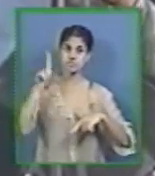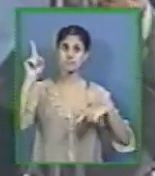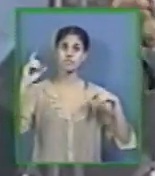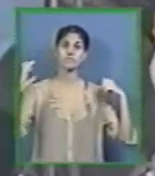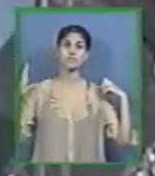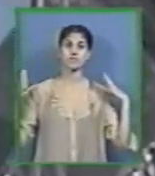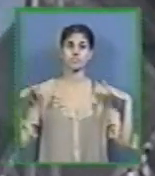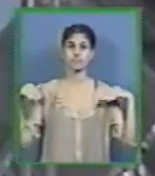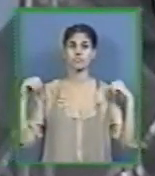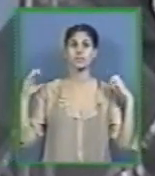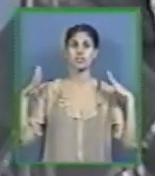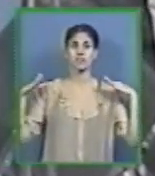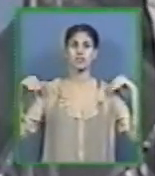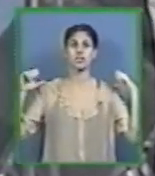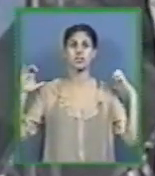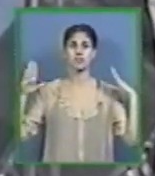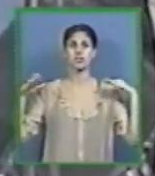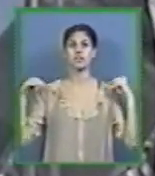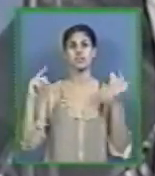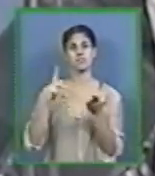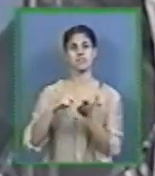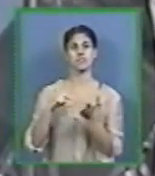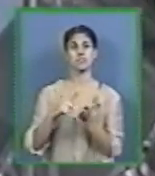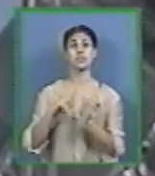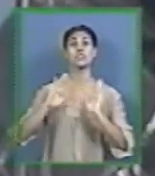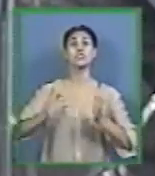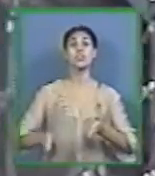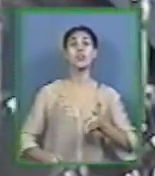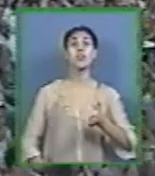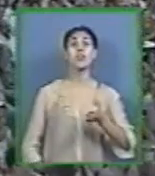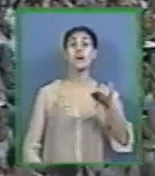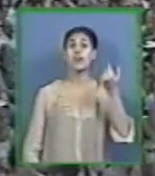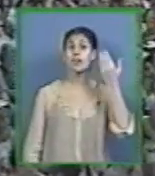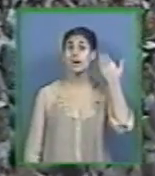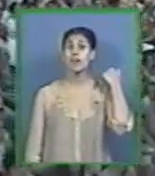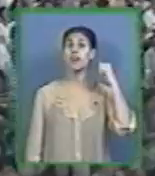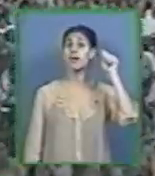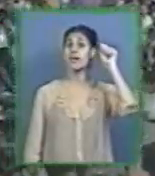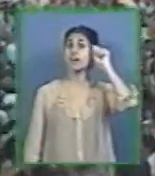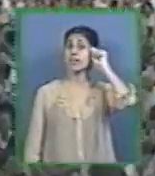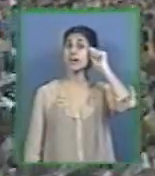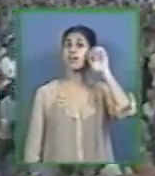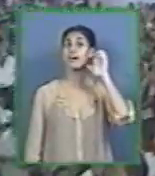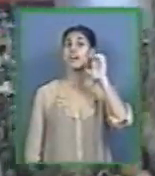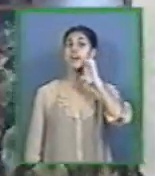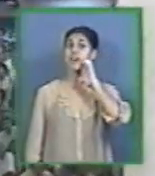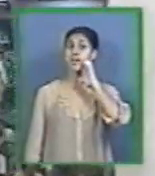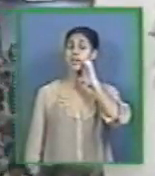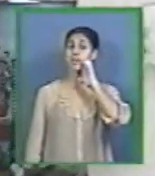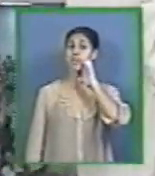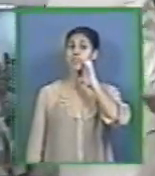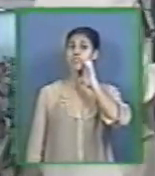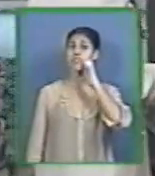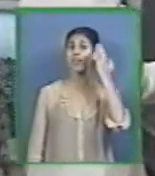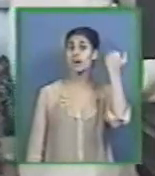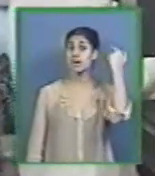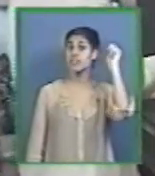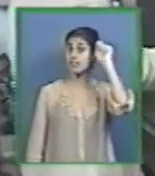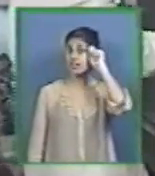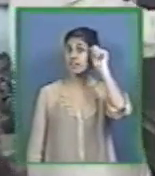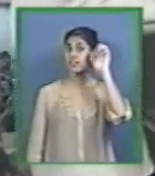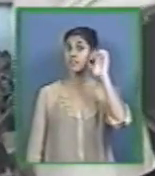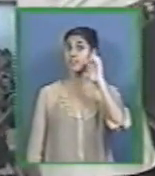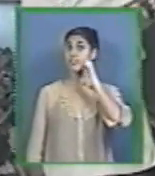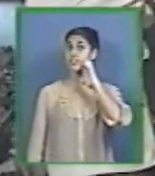O homem Originalmente Poder Para dominar Ou seja